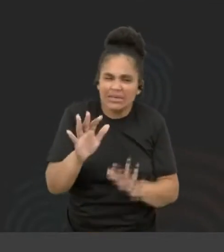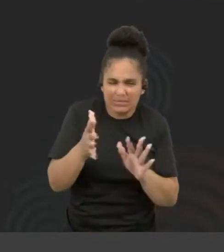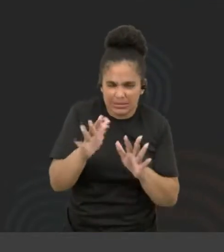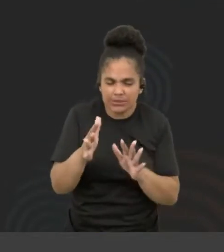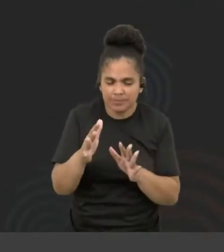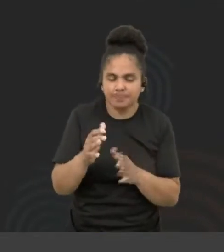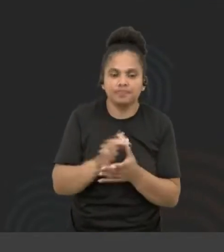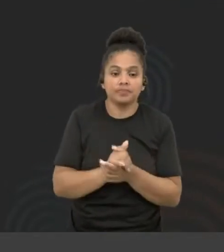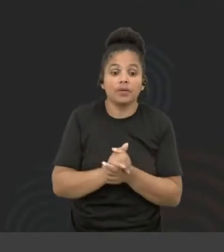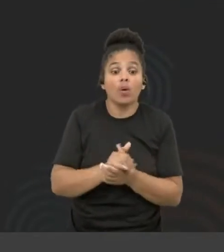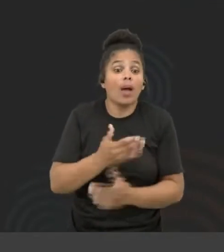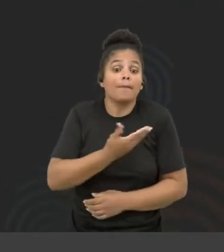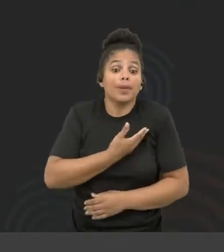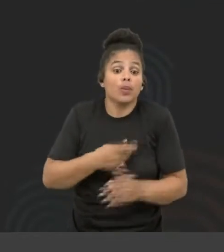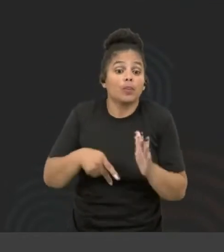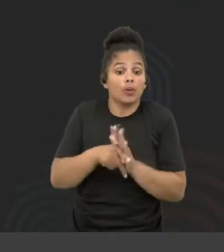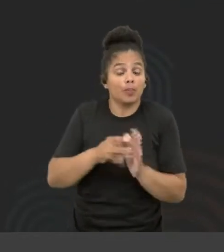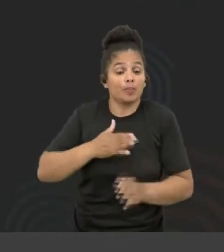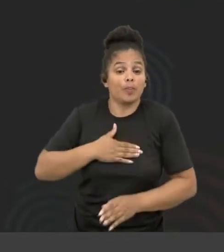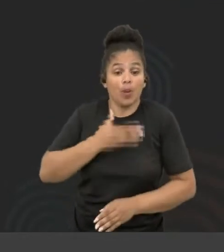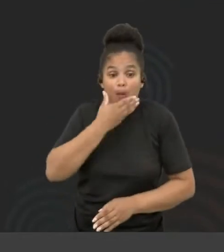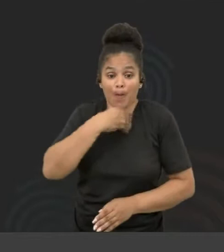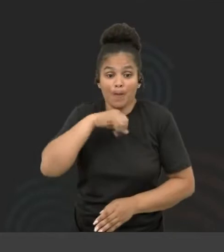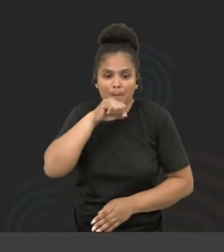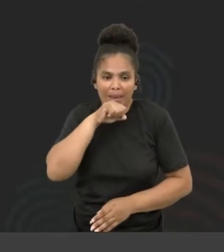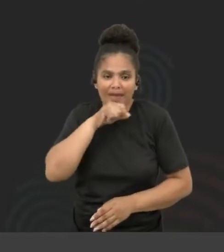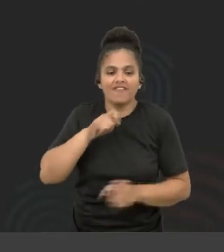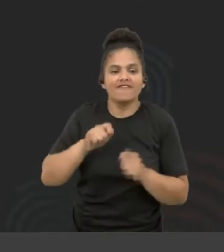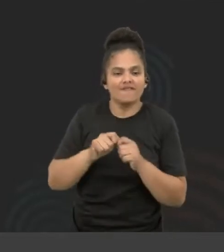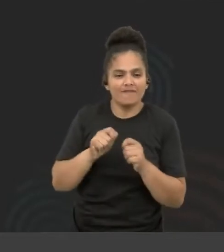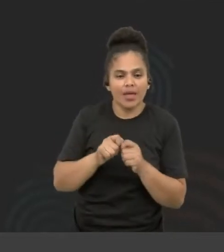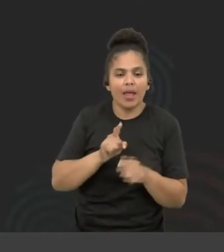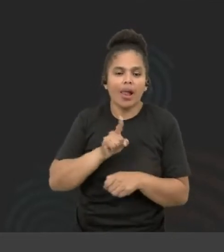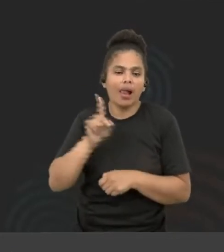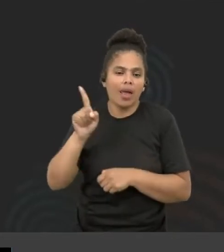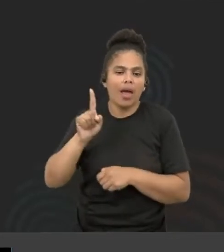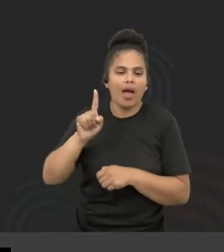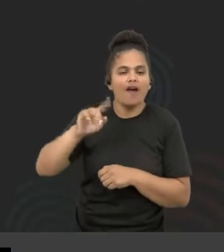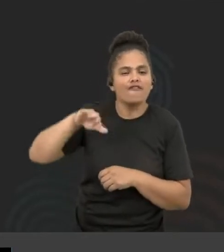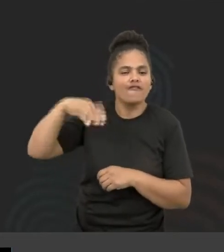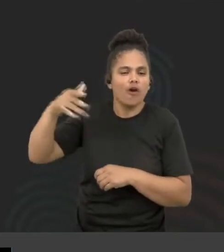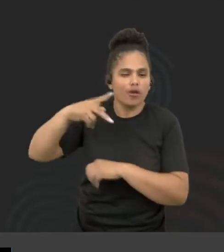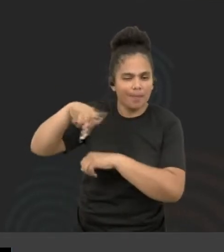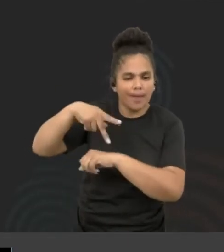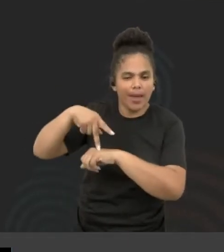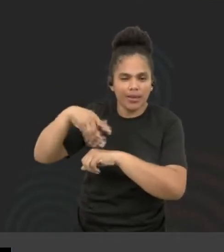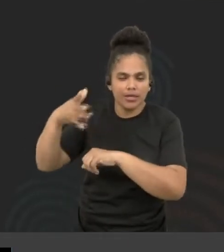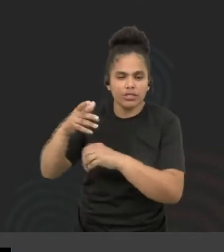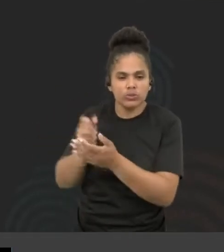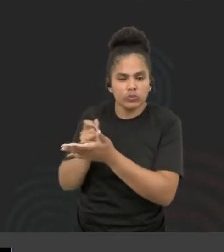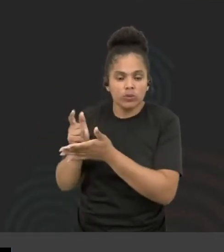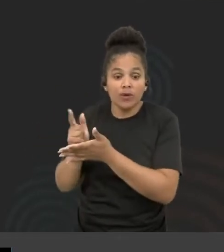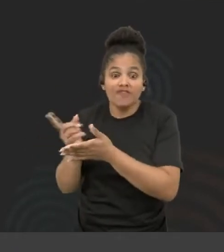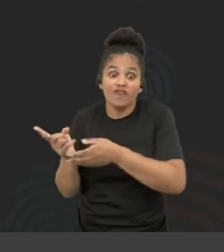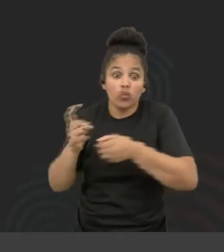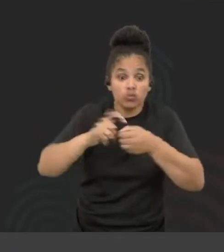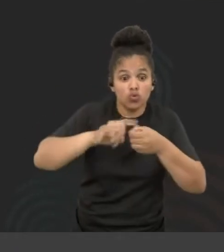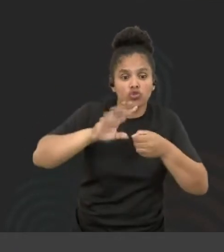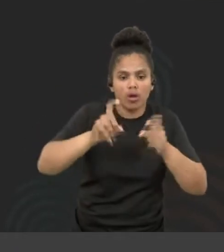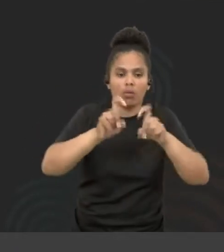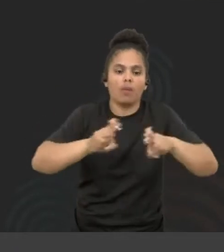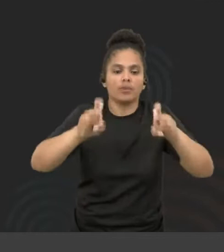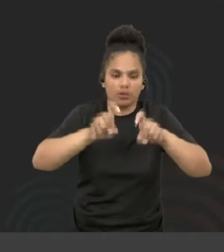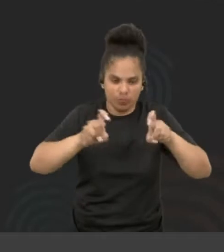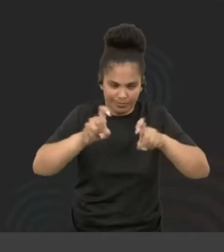um amigo do meu pai havia feito uma comissão para fora do Brasil, e quando voltou, voltou com o